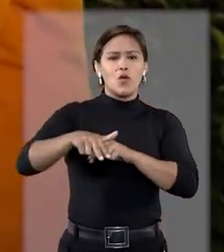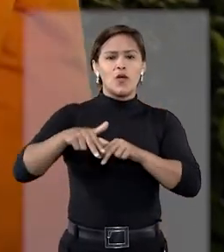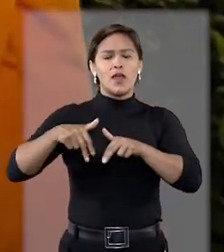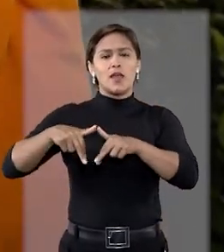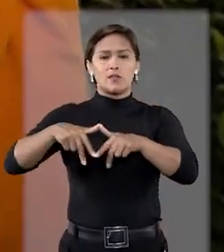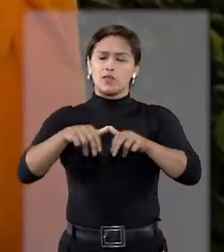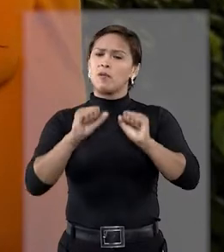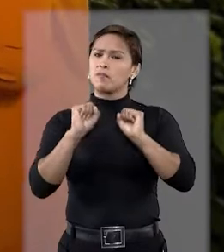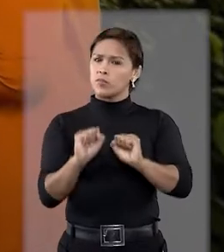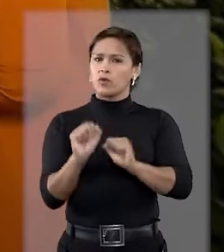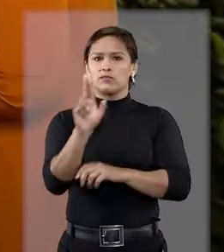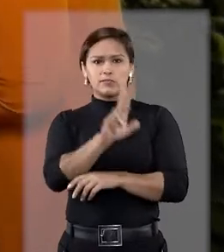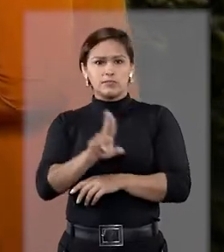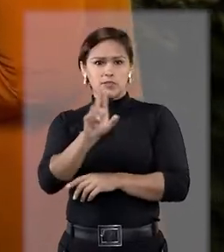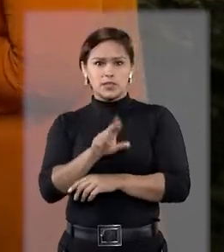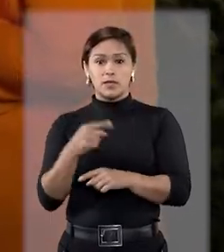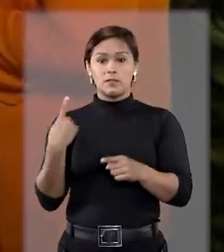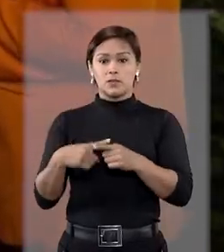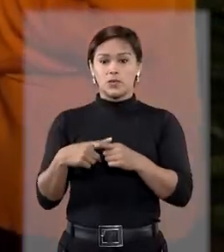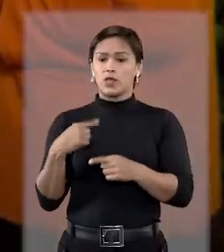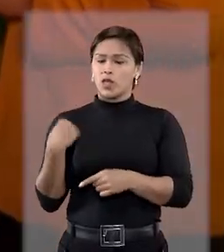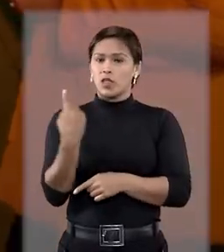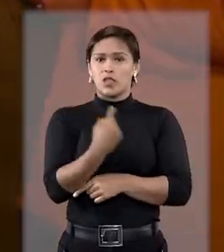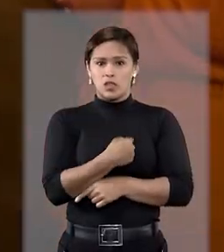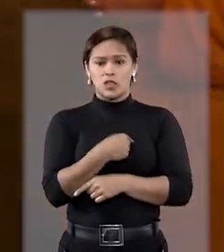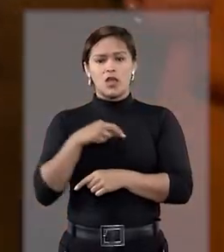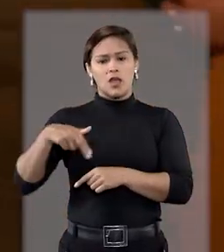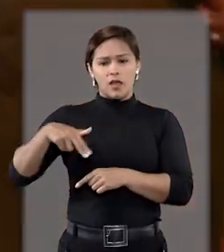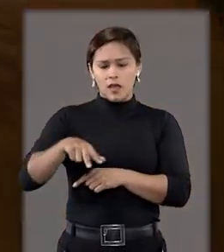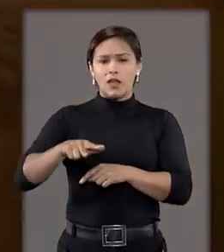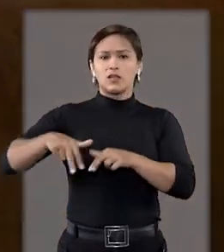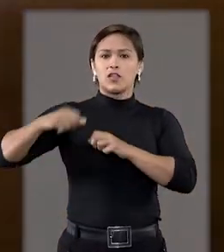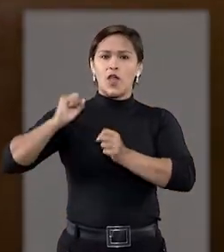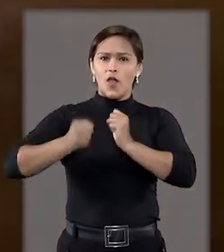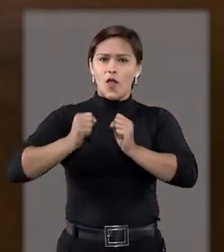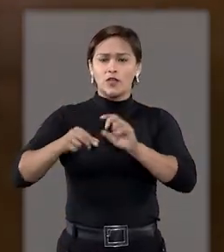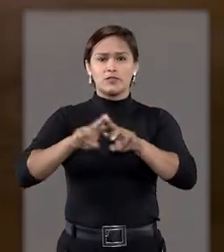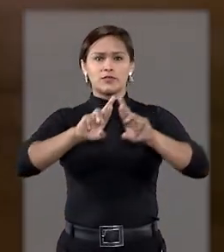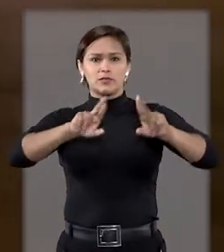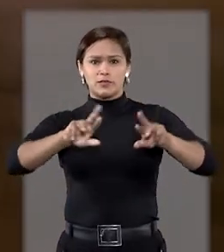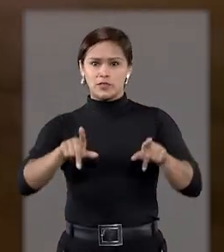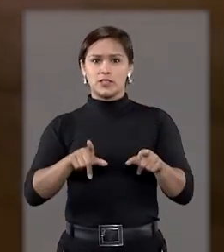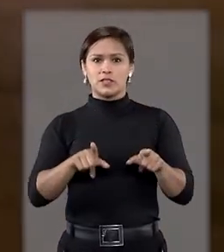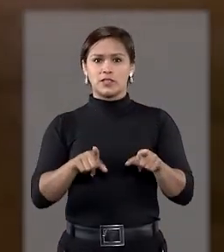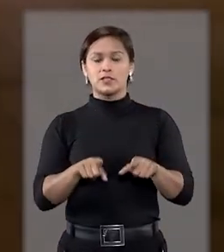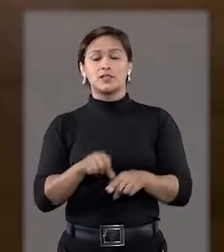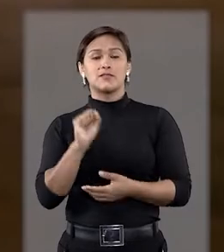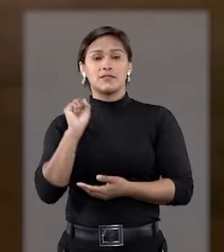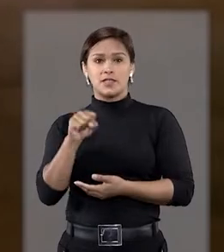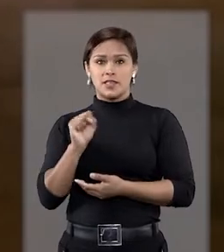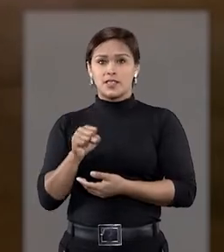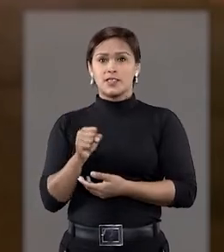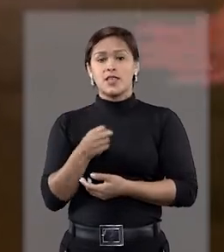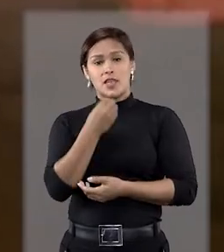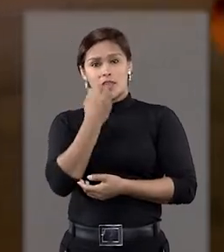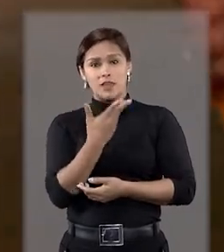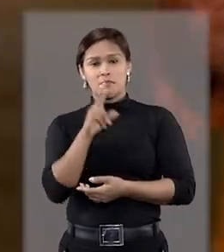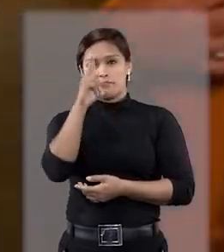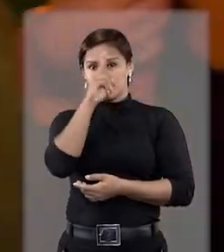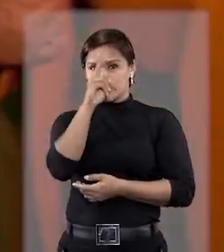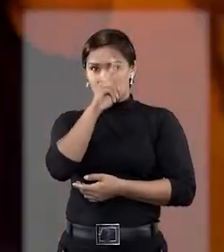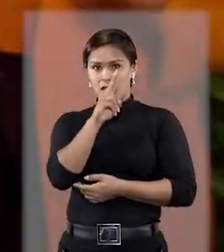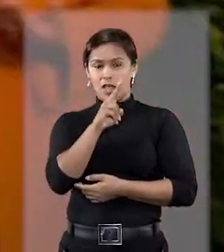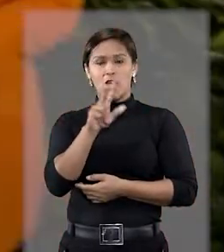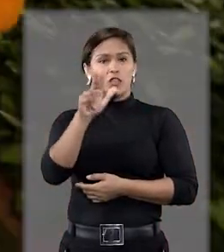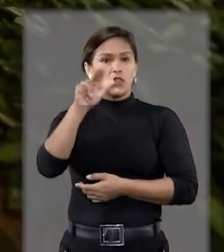correr ou caminhar? Claro, pode sim, porque a gente anda e corre, só que de uma forma diferente, né? Exatamente. E